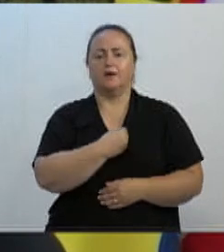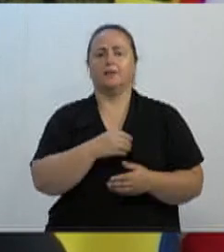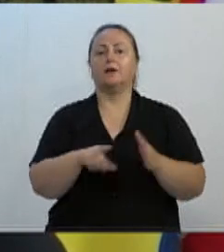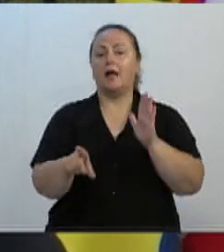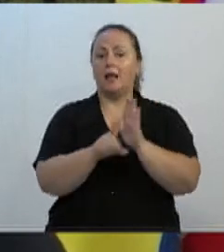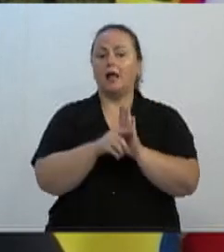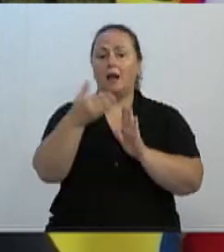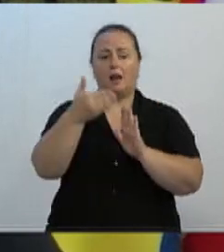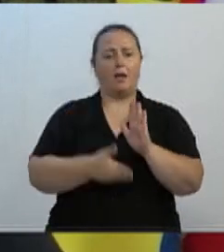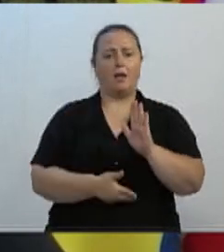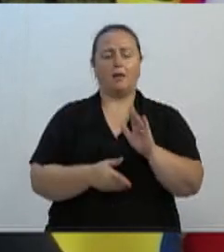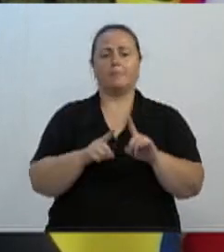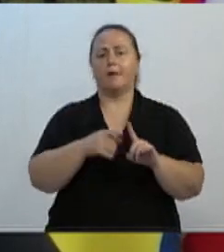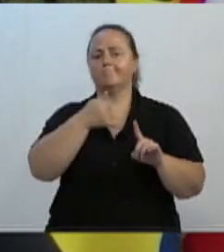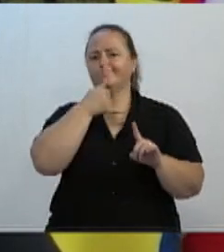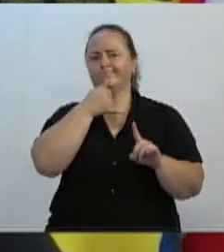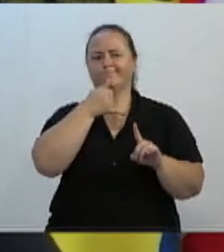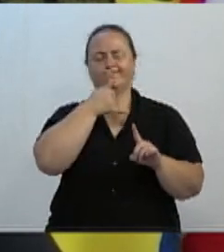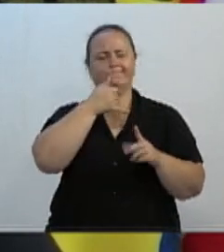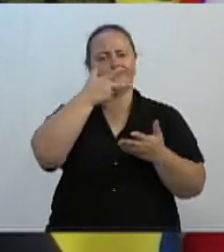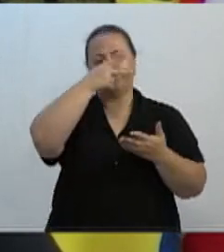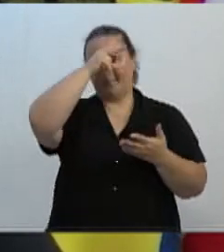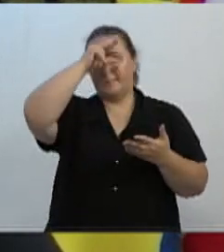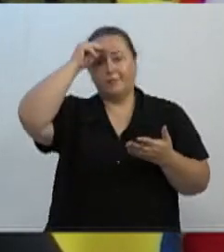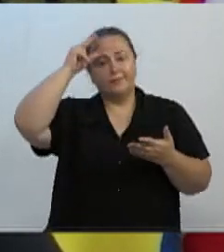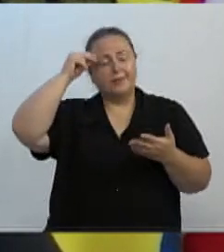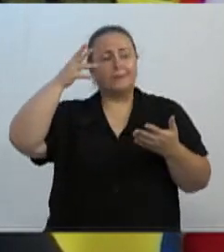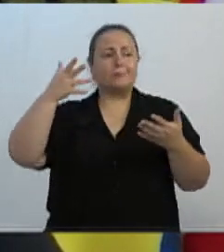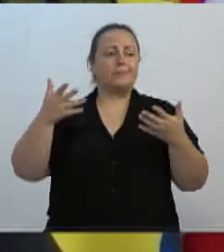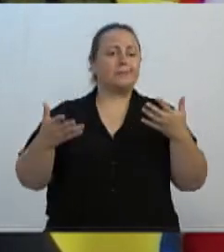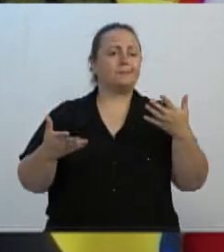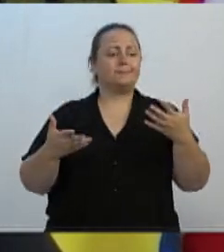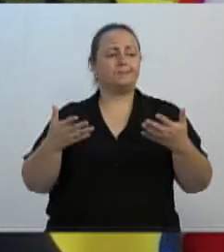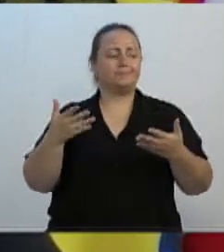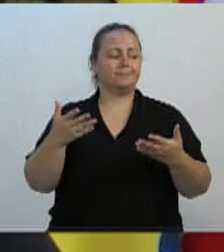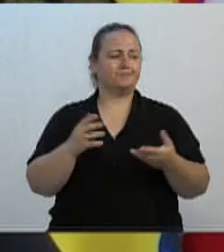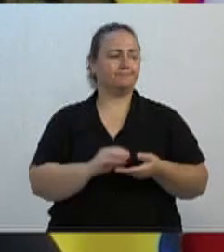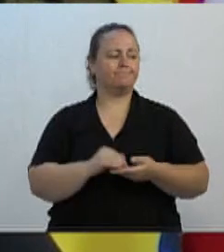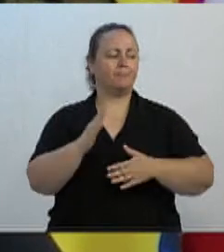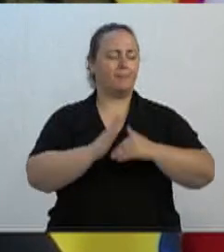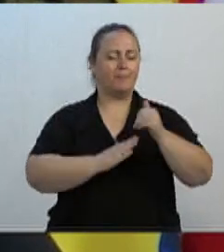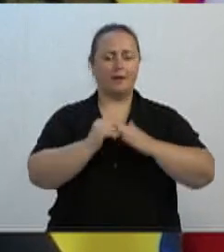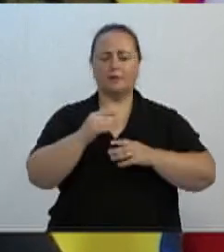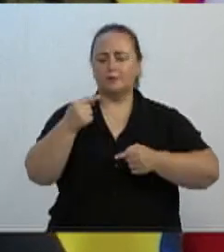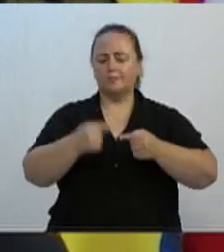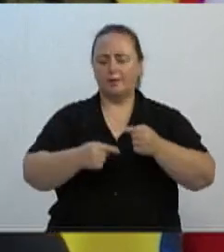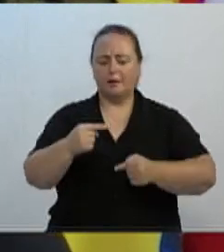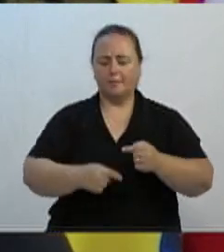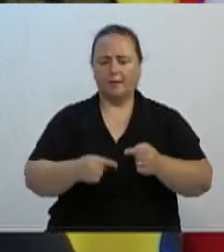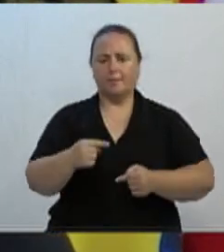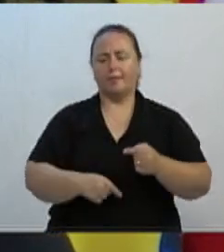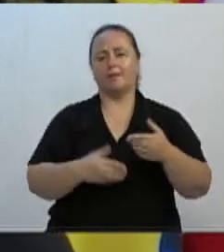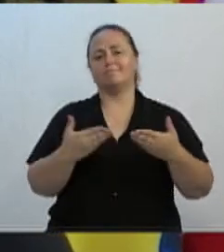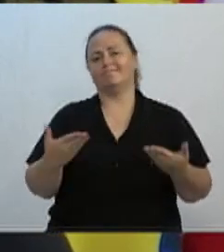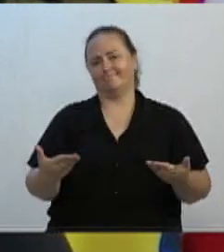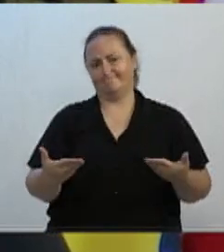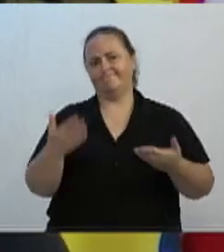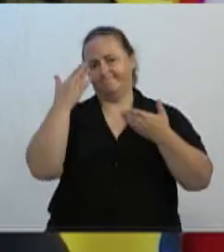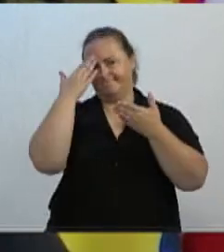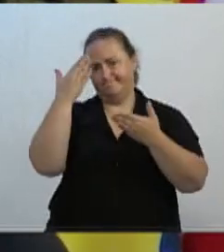e infelizmente o Poder Executivo acaba por praticar esse tipo de equívoco. Muito obrigado, presidente.